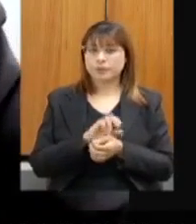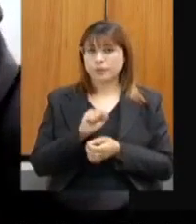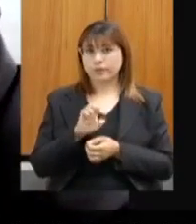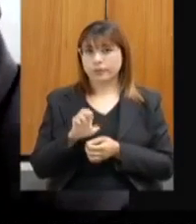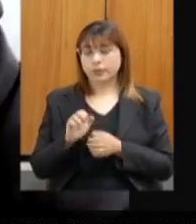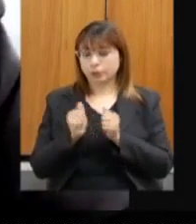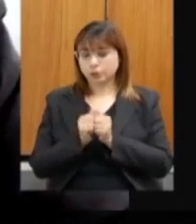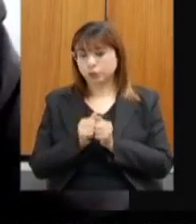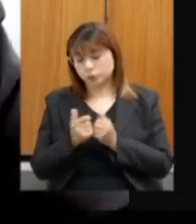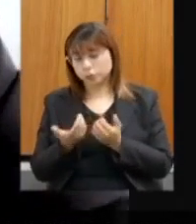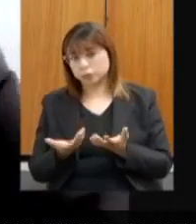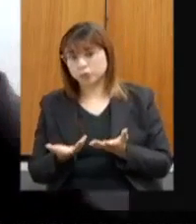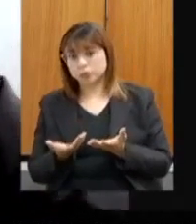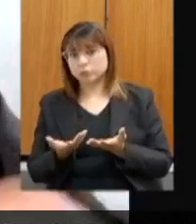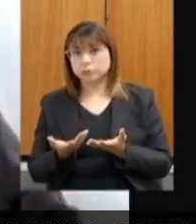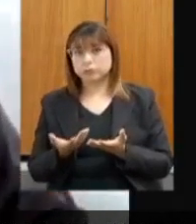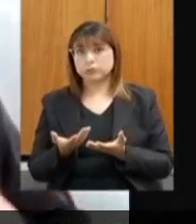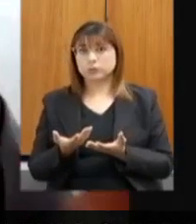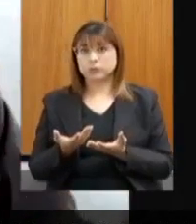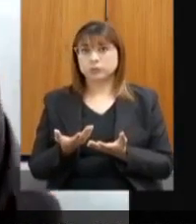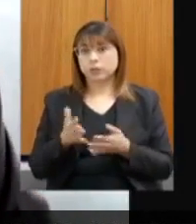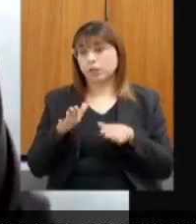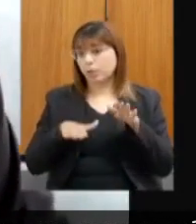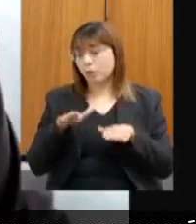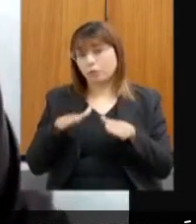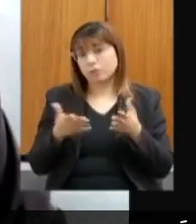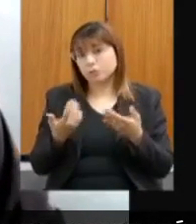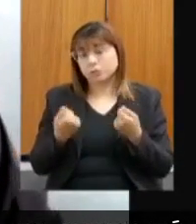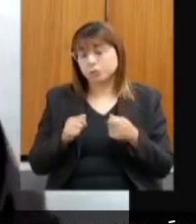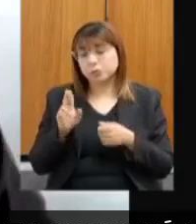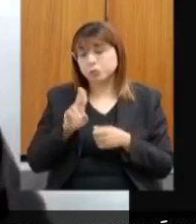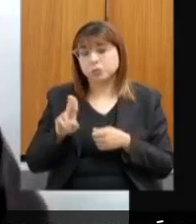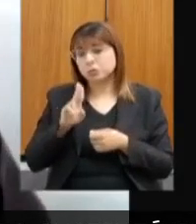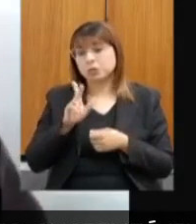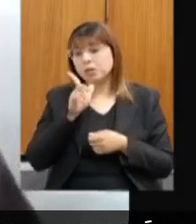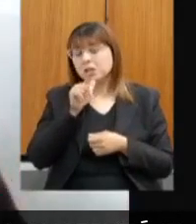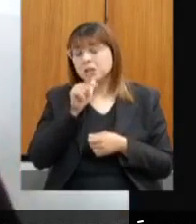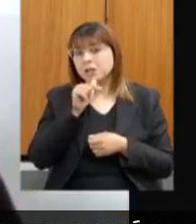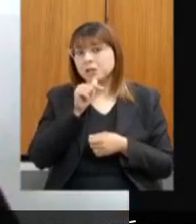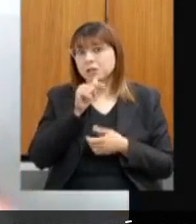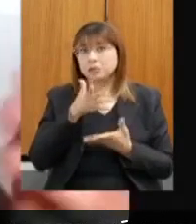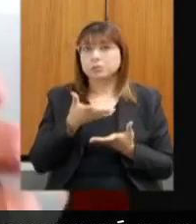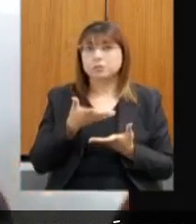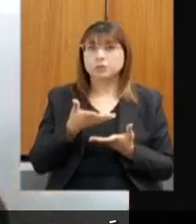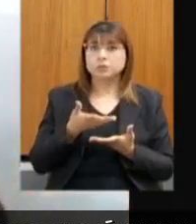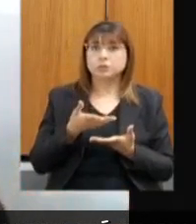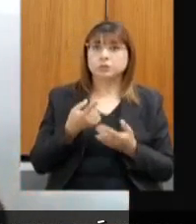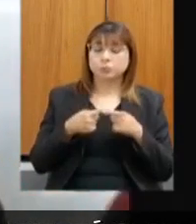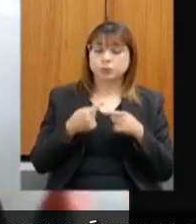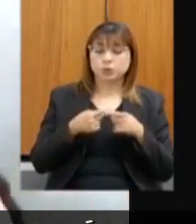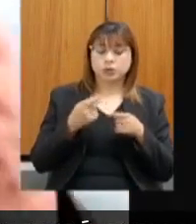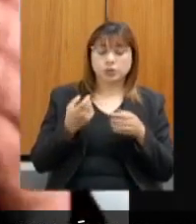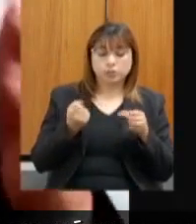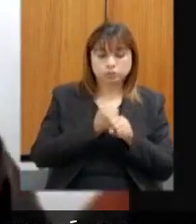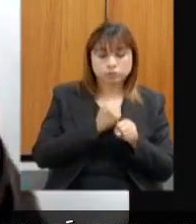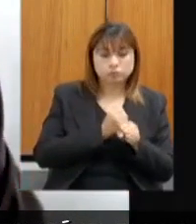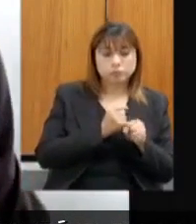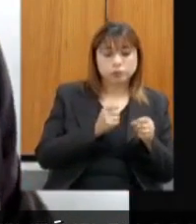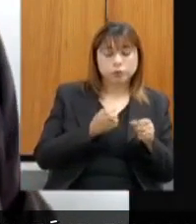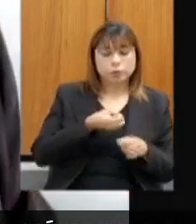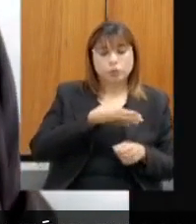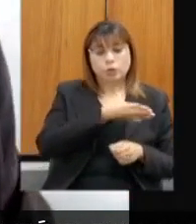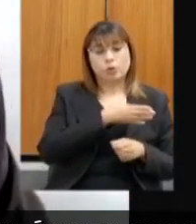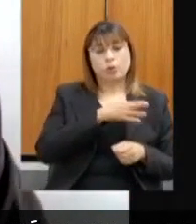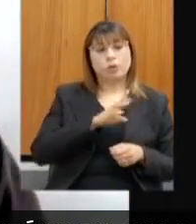contrapartida, de não usar nenhum litro da água já existente, for apenas uma represa nova com recursos